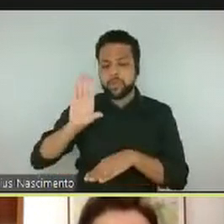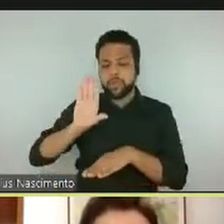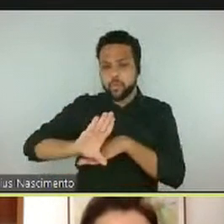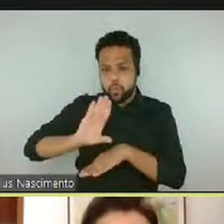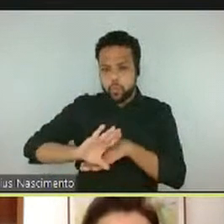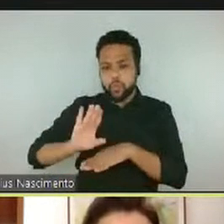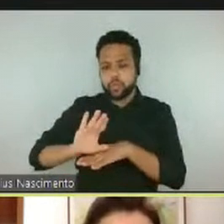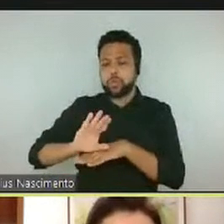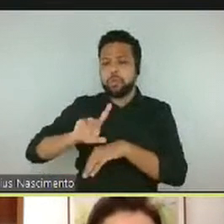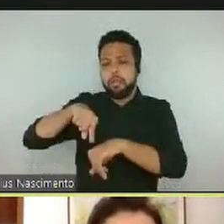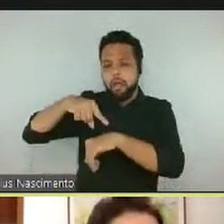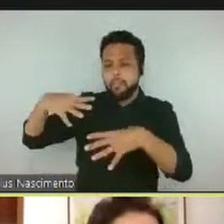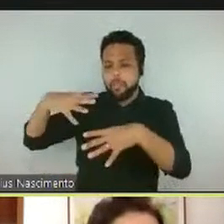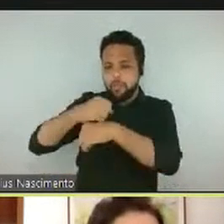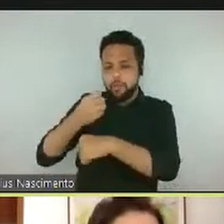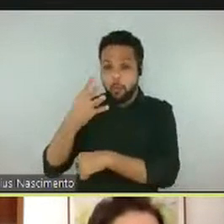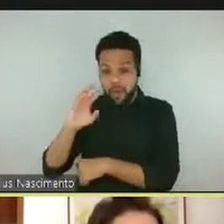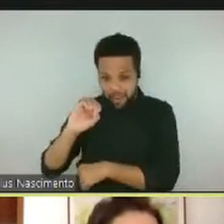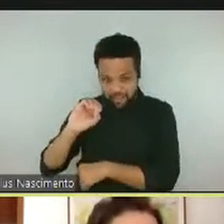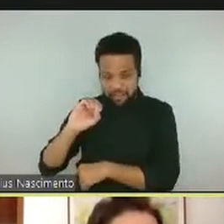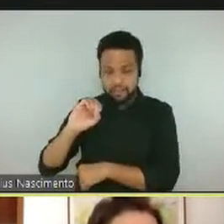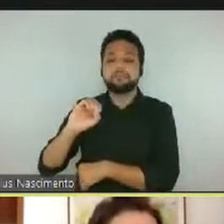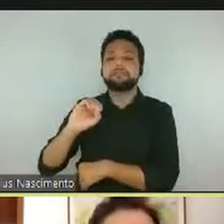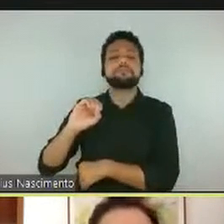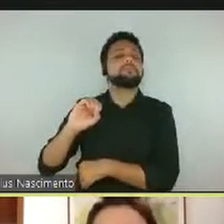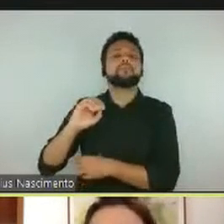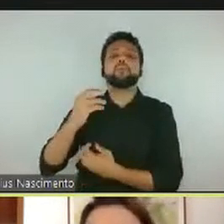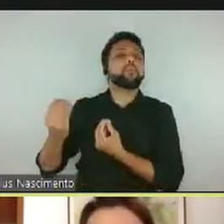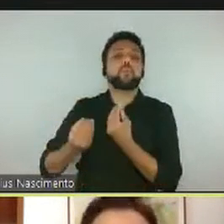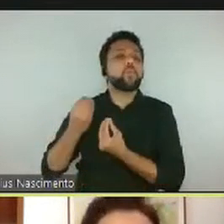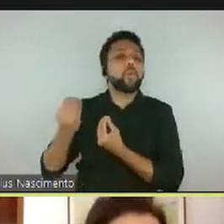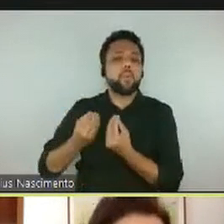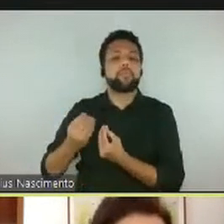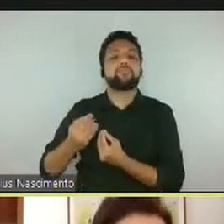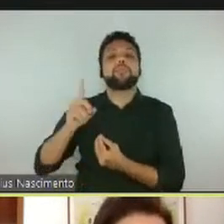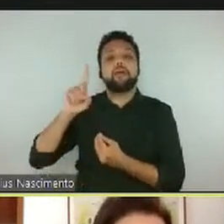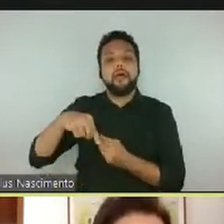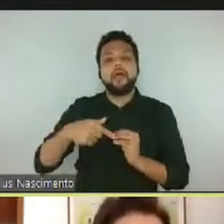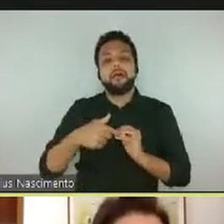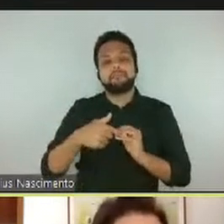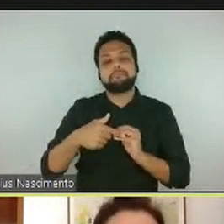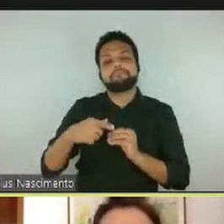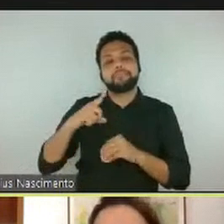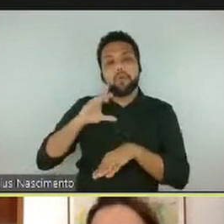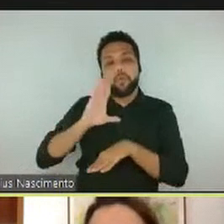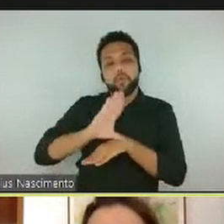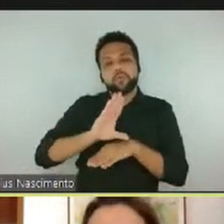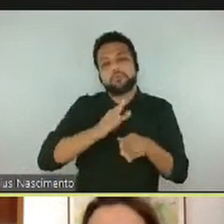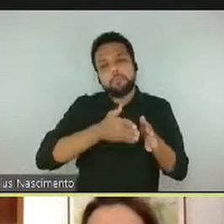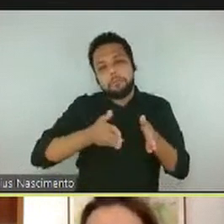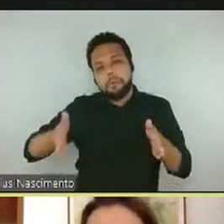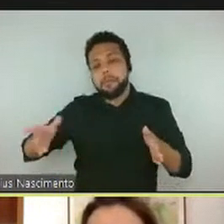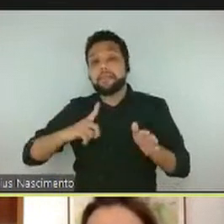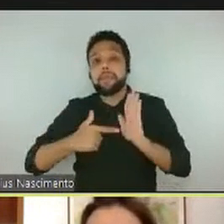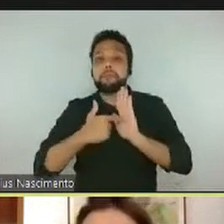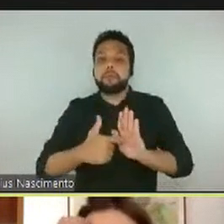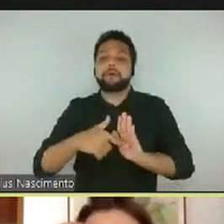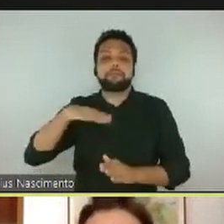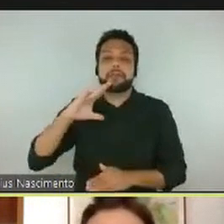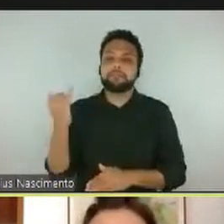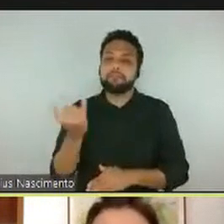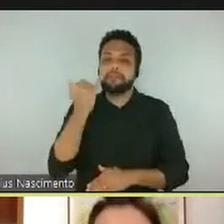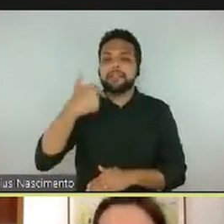totais de atividades, são apresentados momentos considerados significativos. Eu vou tentar pontuar também